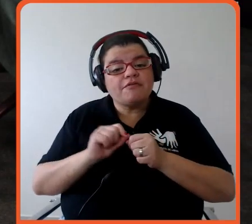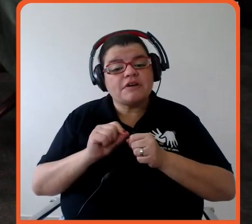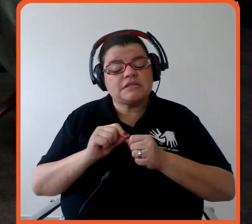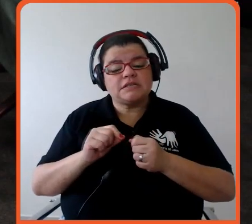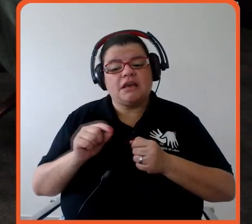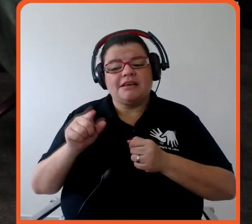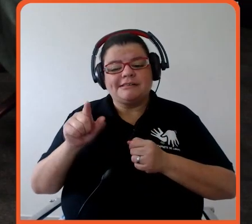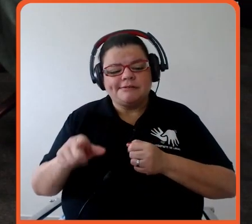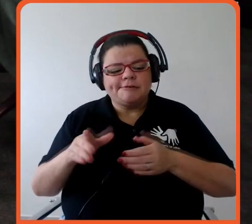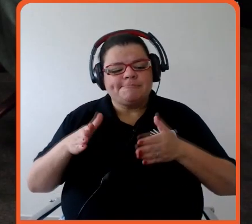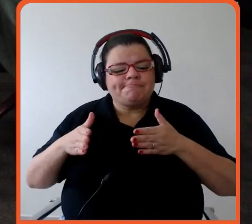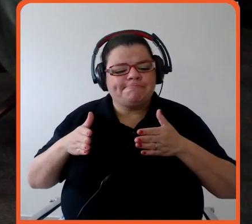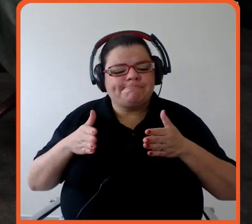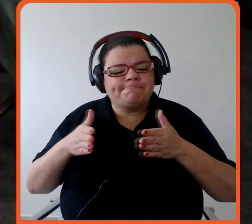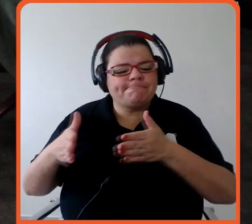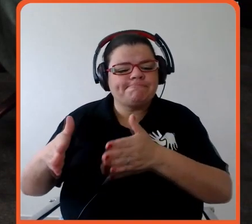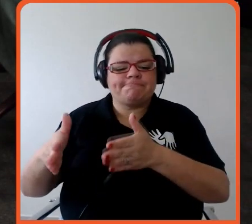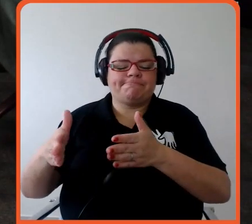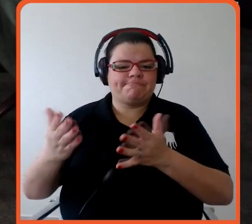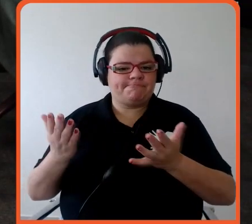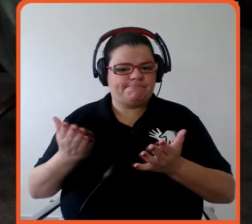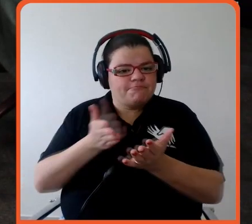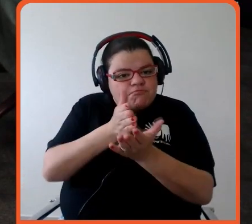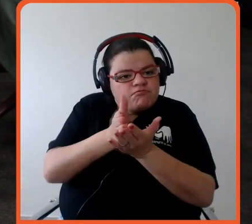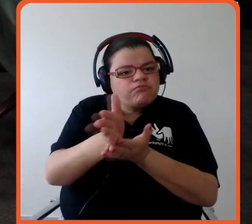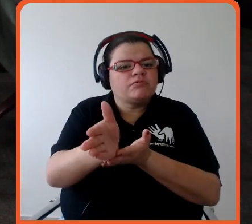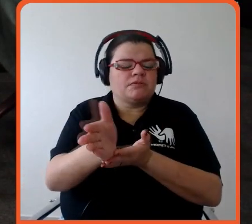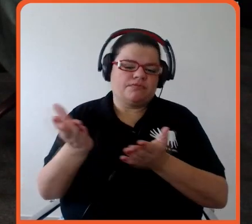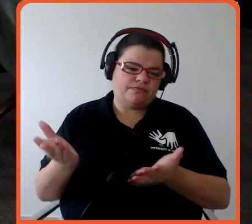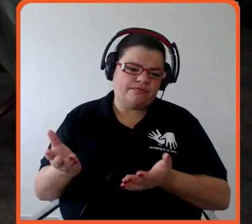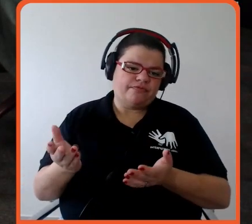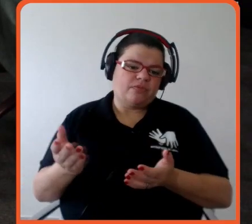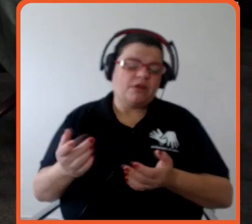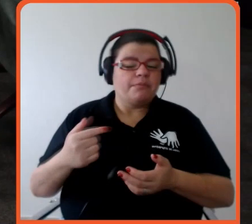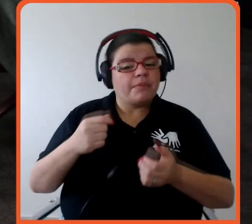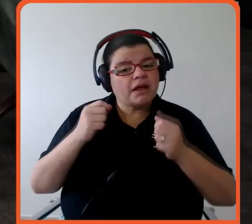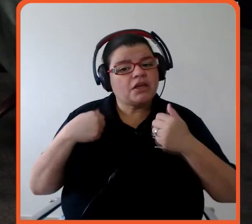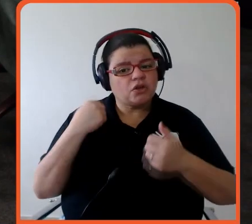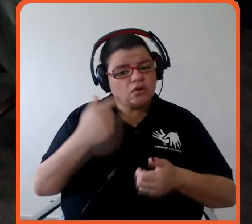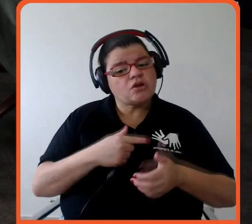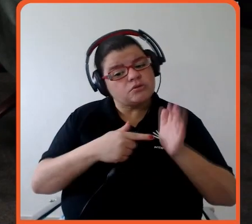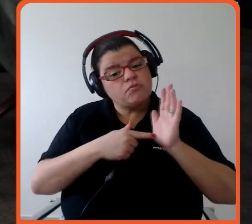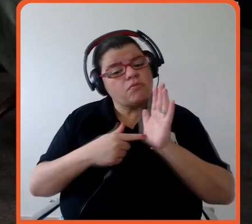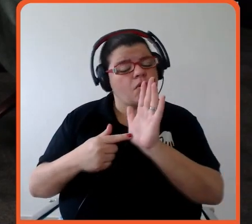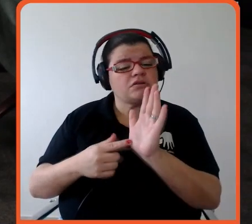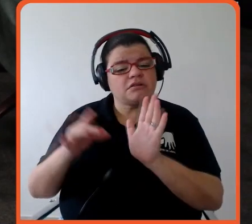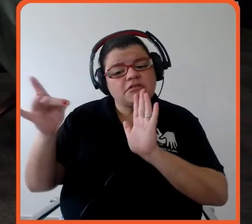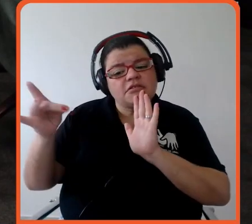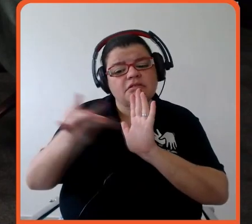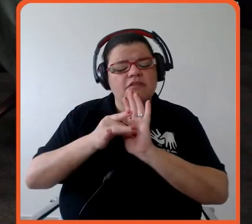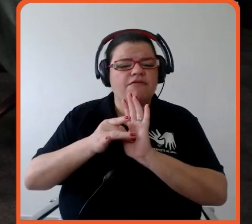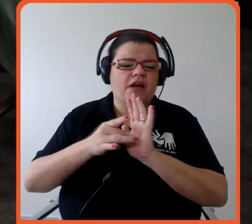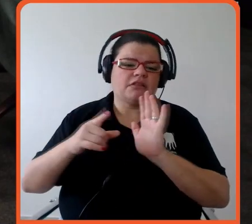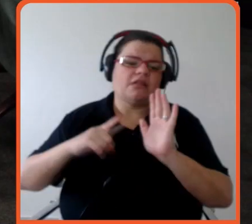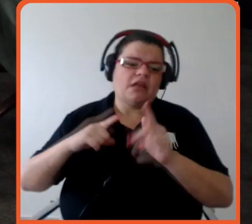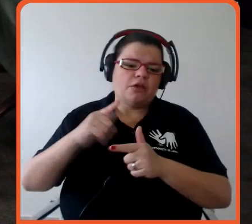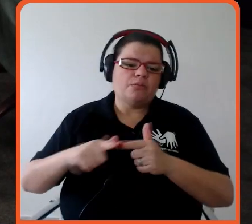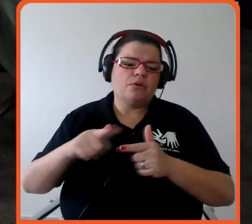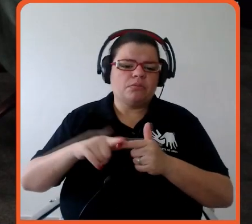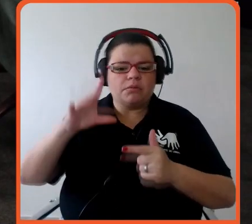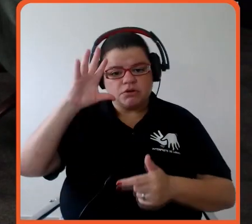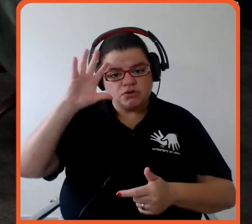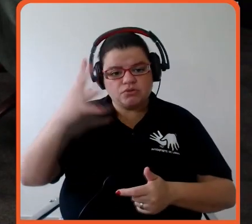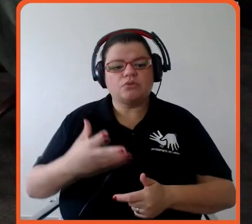para que a narrativa, ela, de fato, narre uma solução que tem capacidade de ser ingressada. na minha